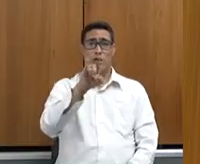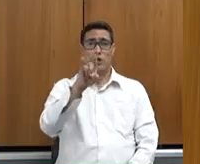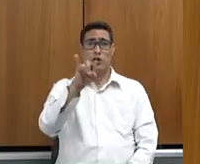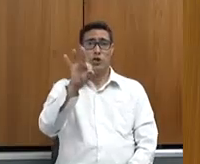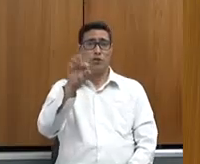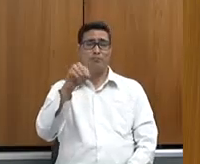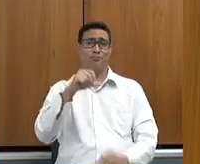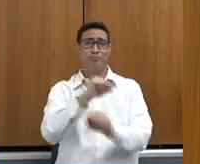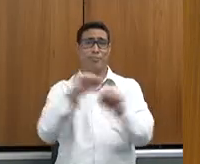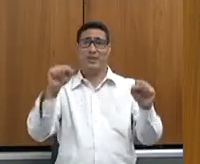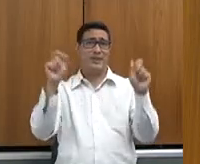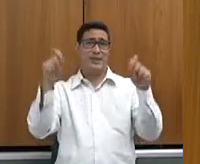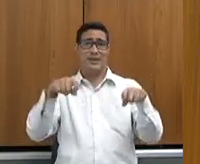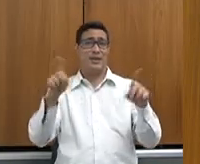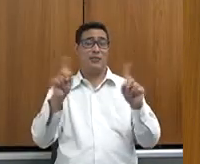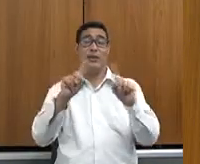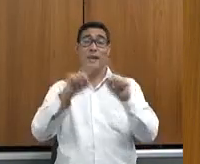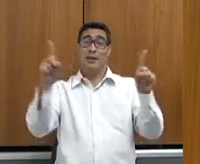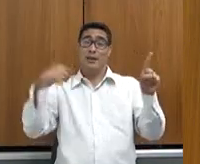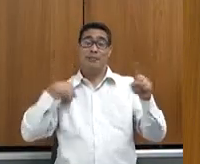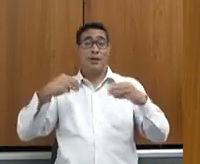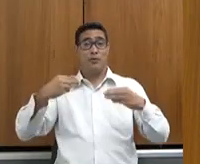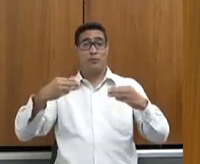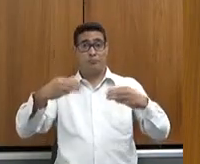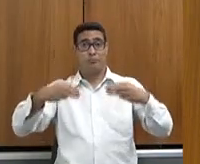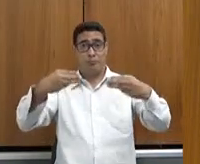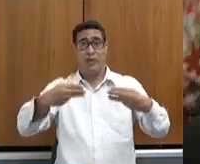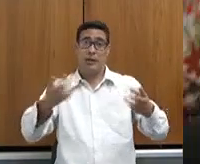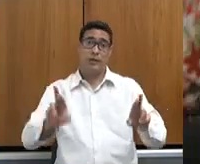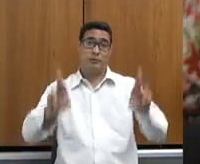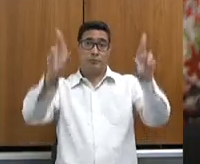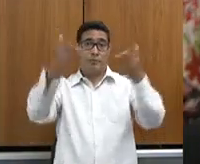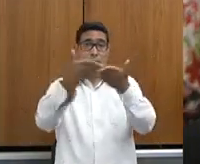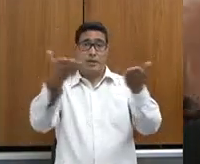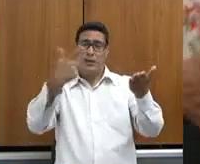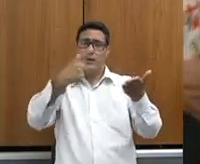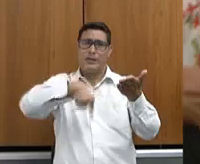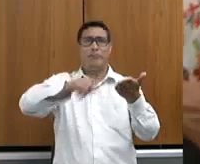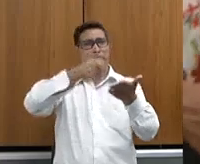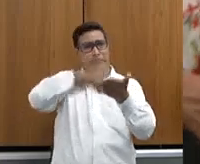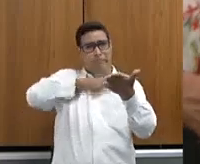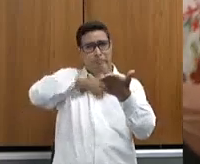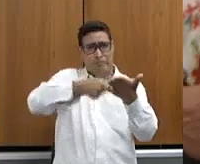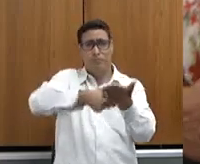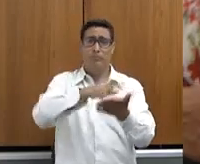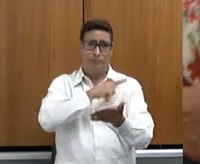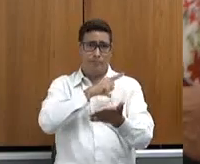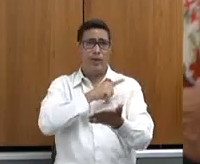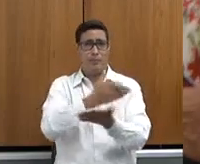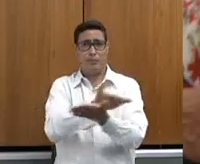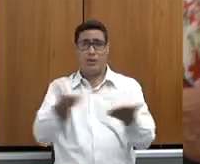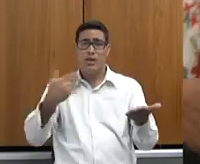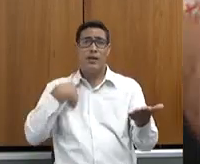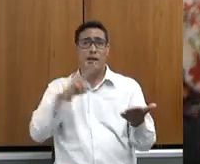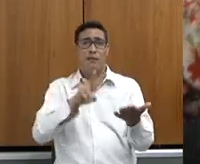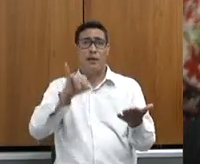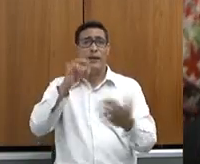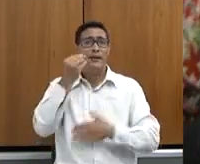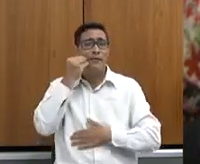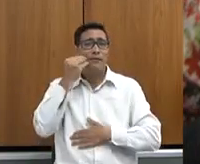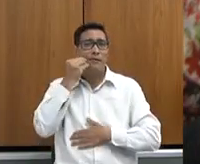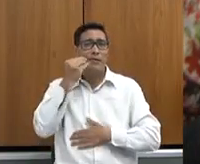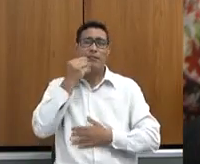rege, a gente está aí nessa luta diária com o mercado e aí a gente pode tentar a